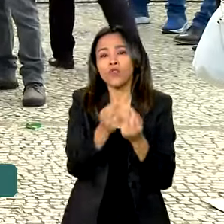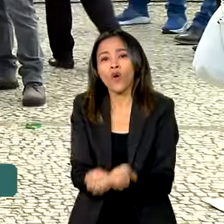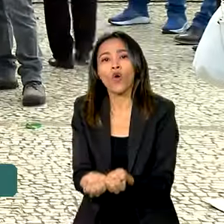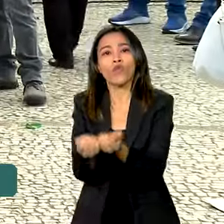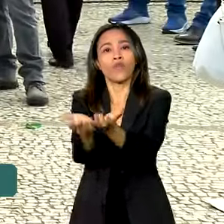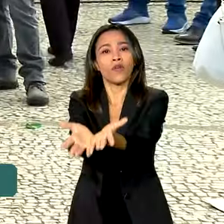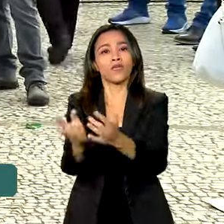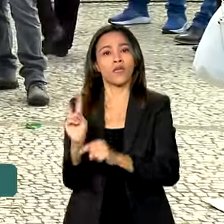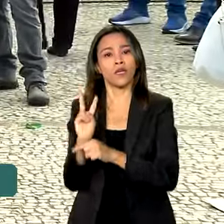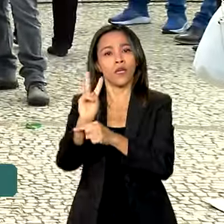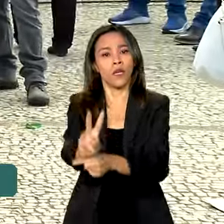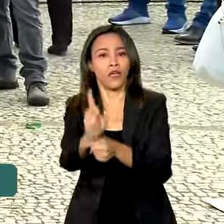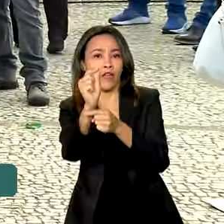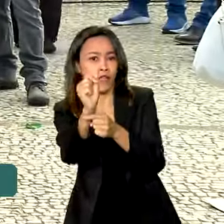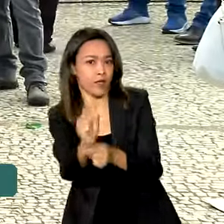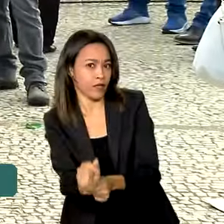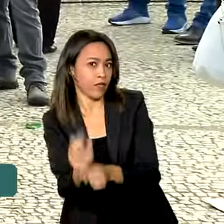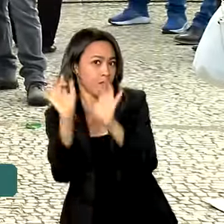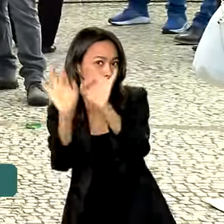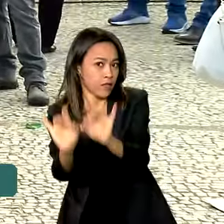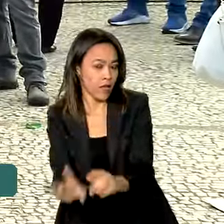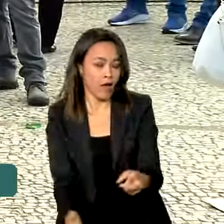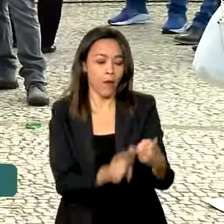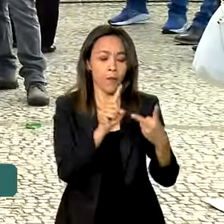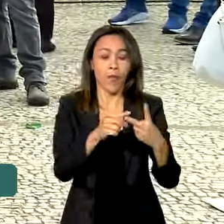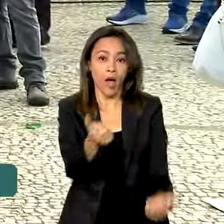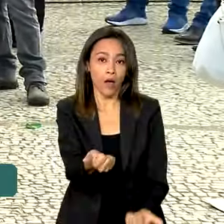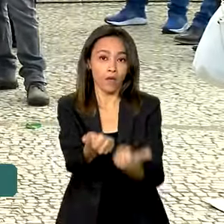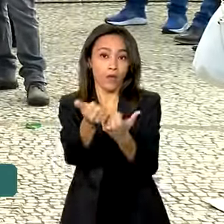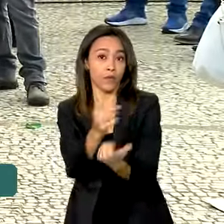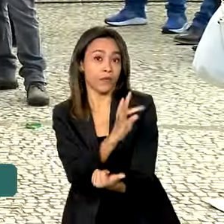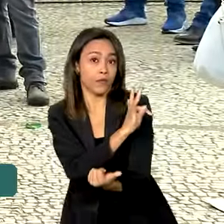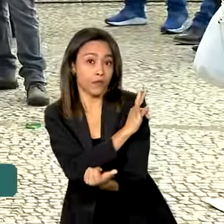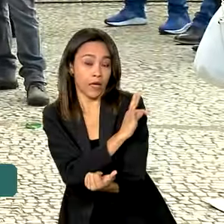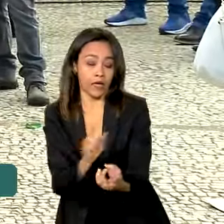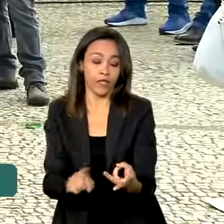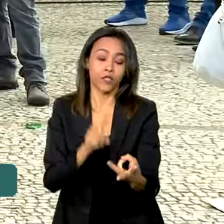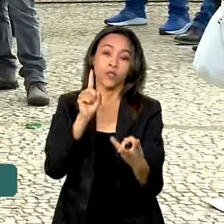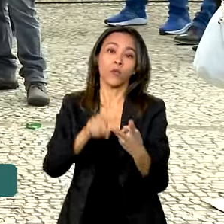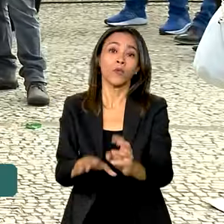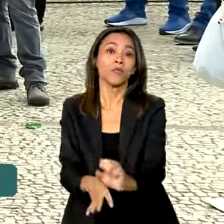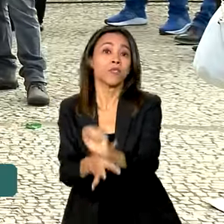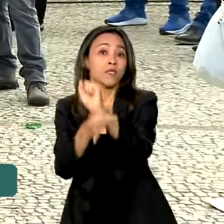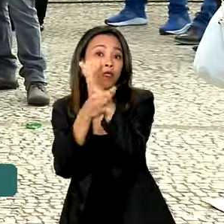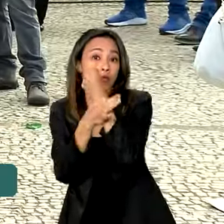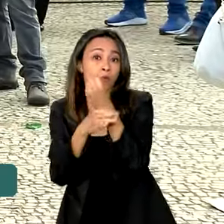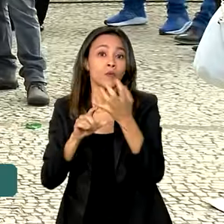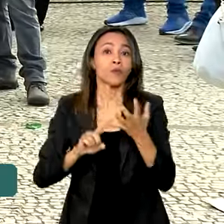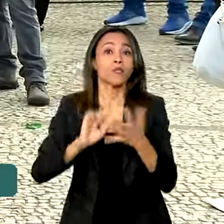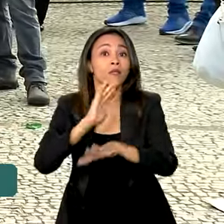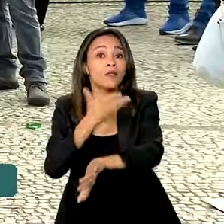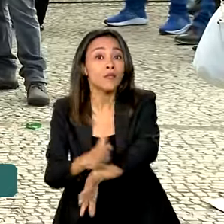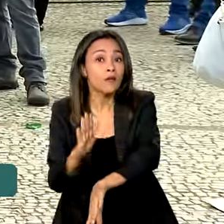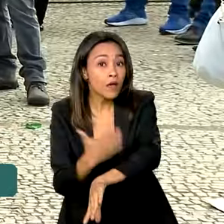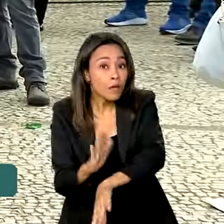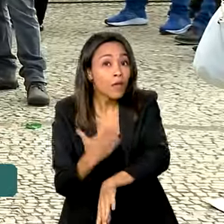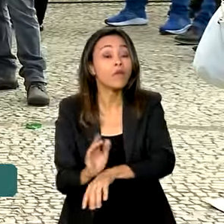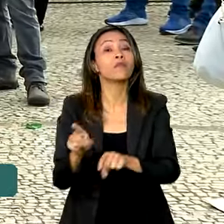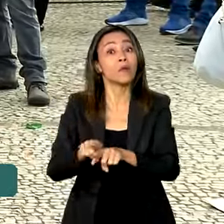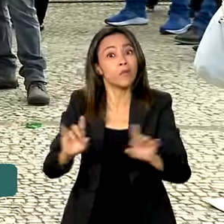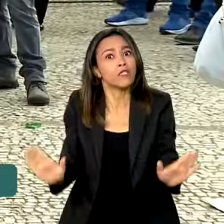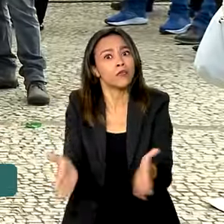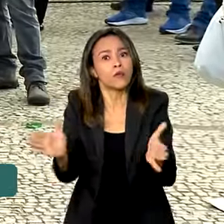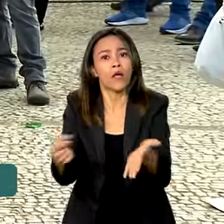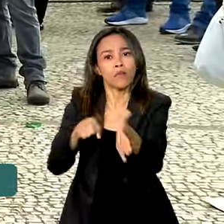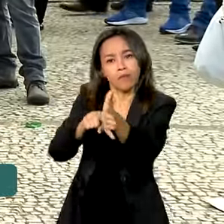diferenciadas, assistência técnica e extensão rural, seguros e capacitação, além de promover a pesquisa